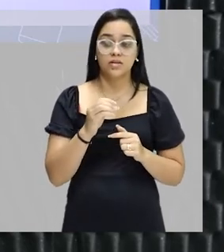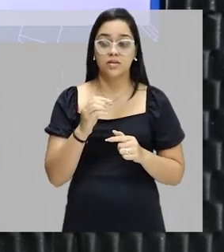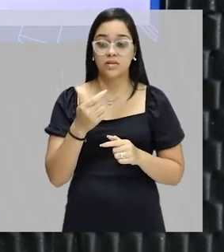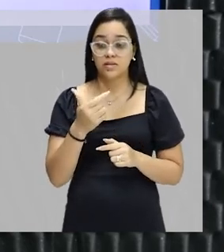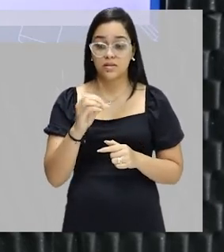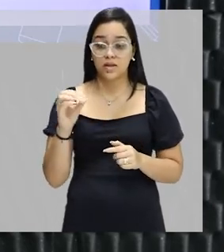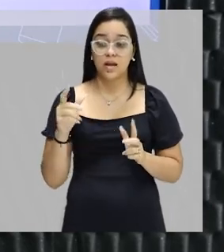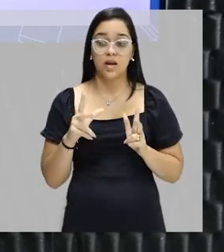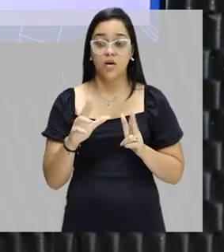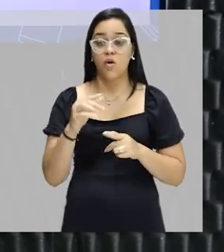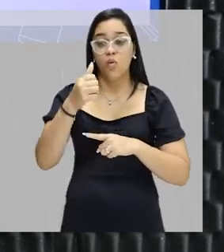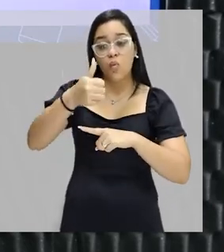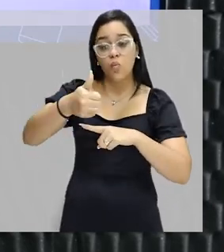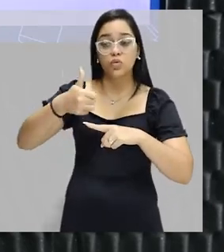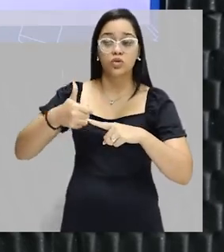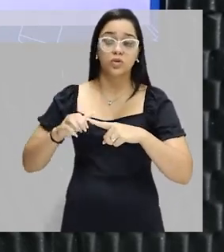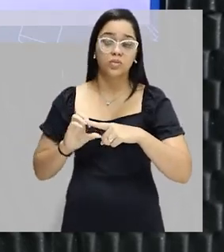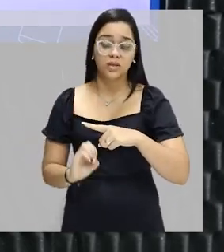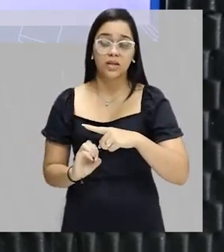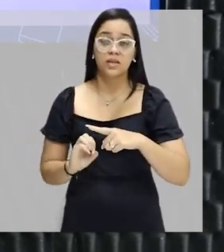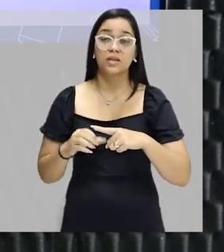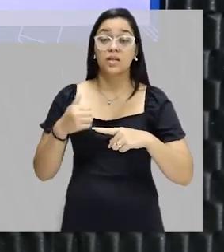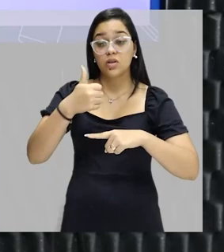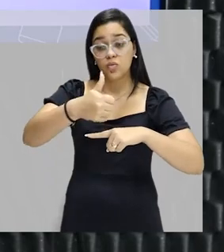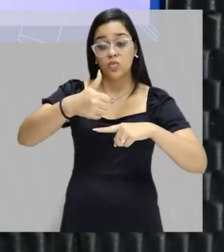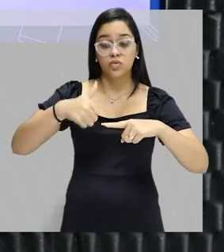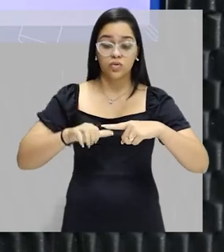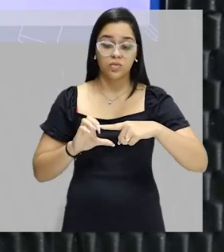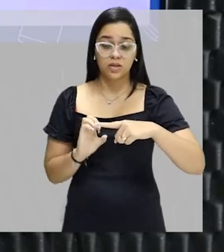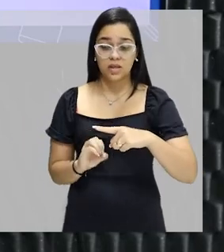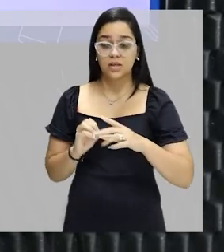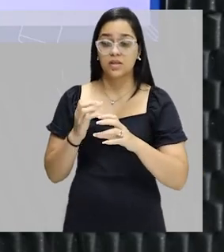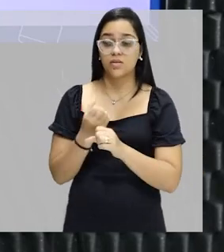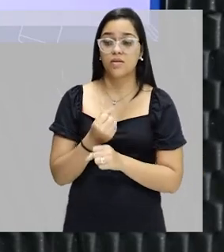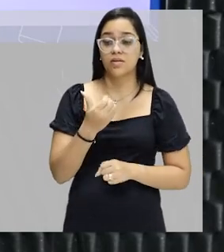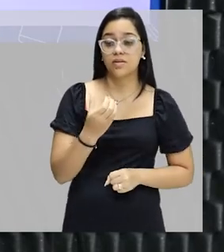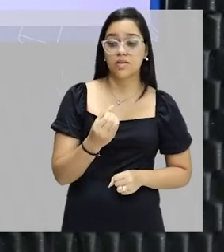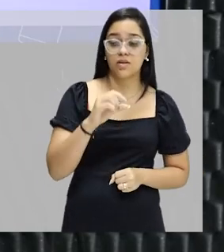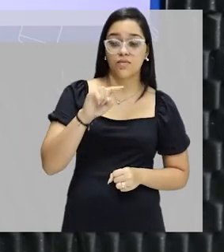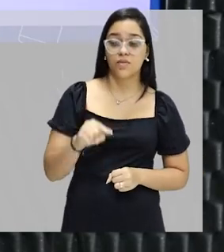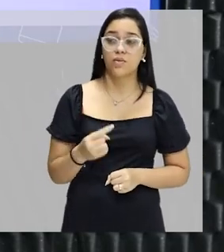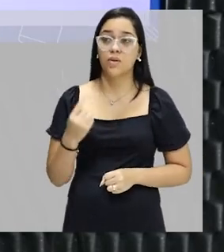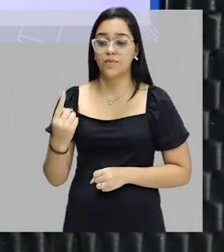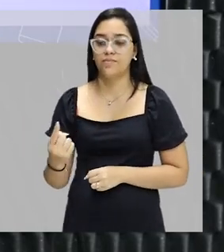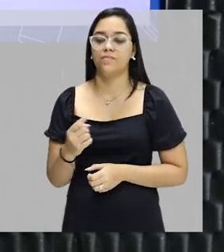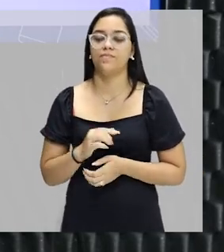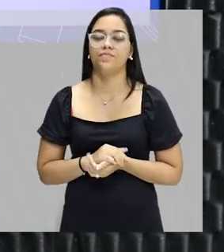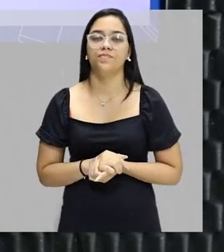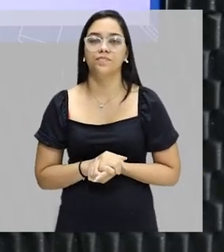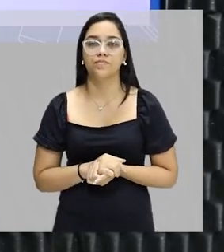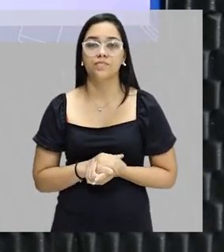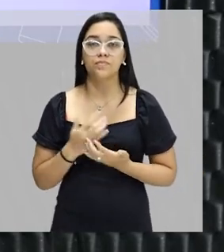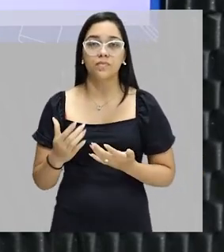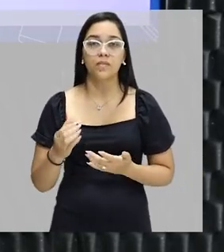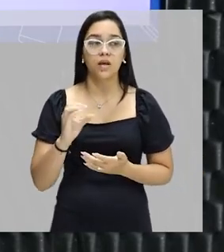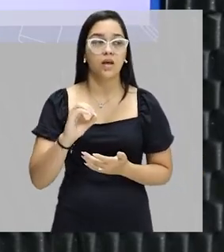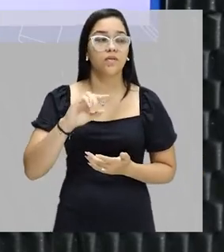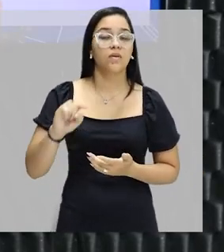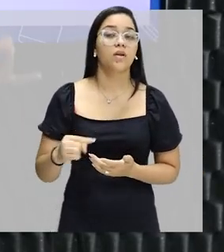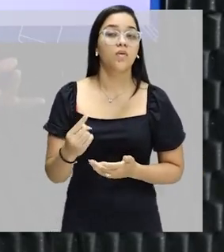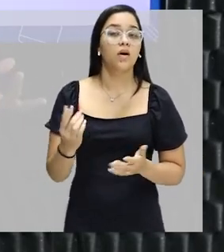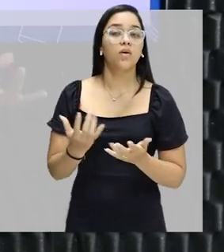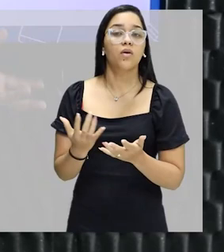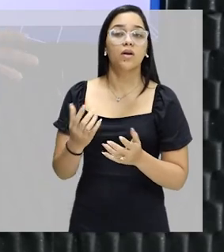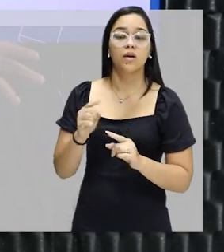mesmo que 1 sobre 10. E 1 sobre 10, 0,1, certo? 0,1. Agora, vou